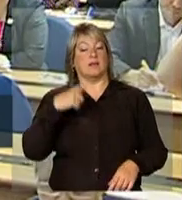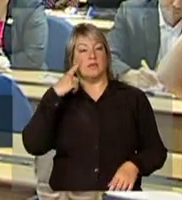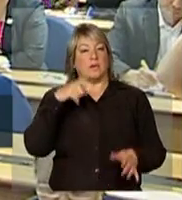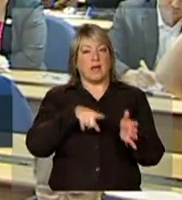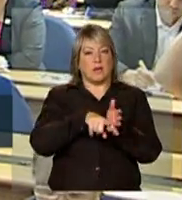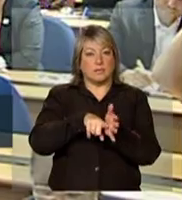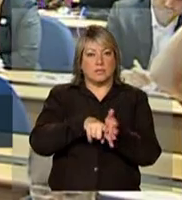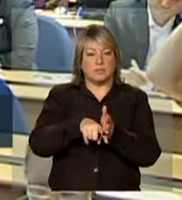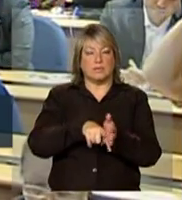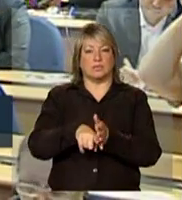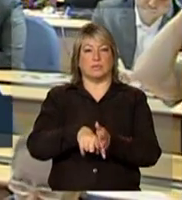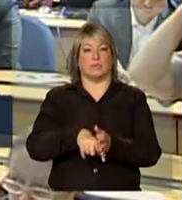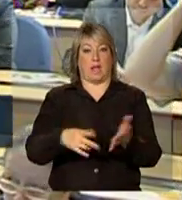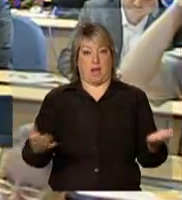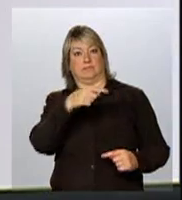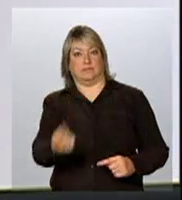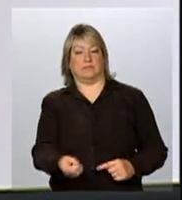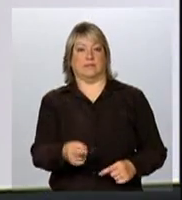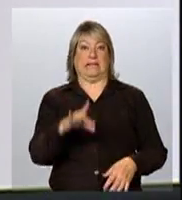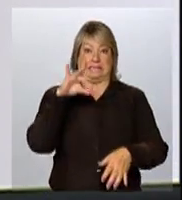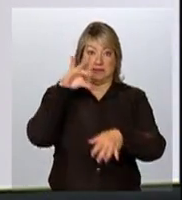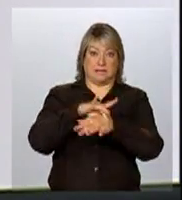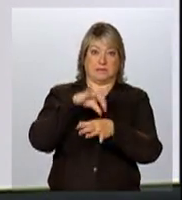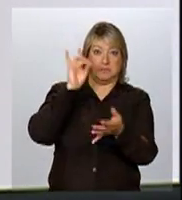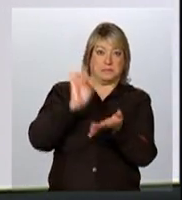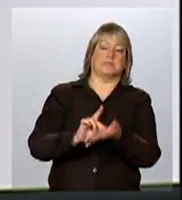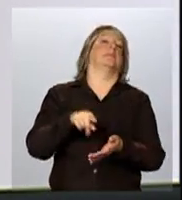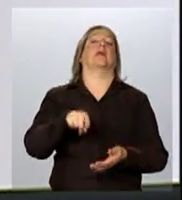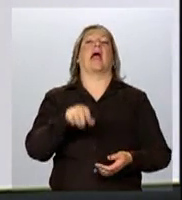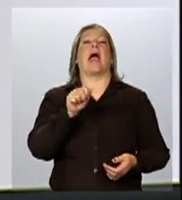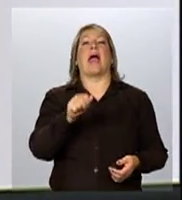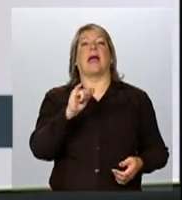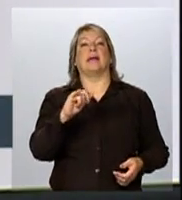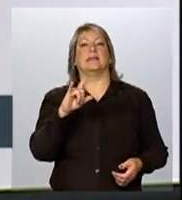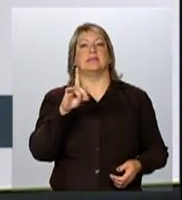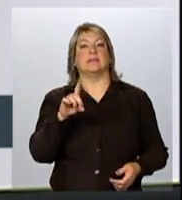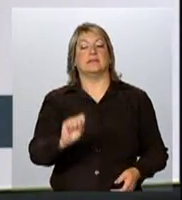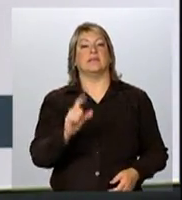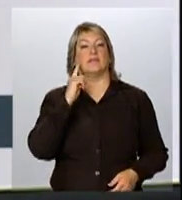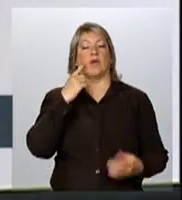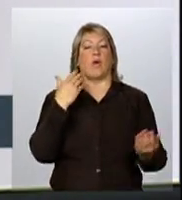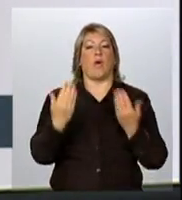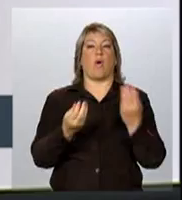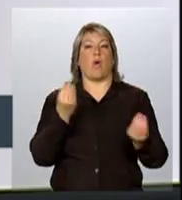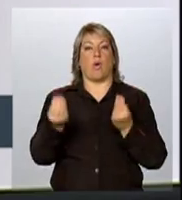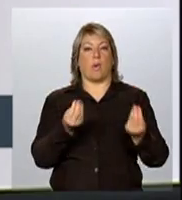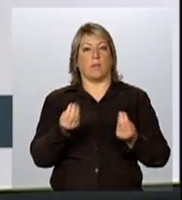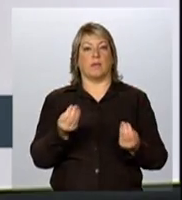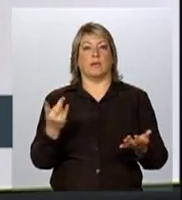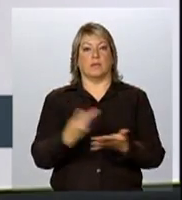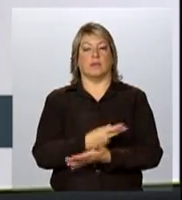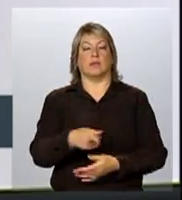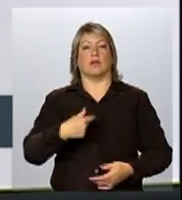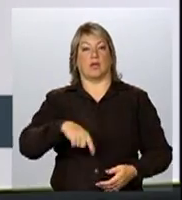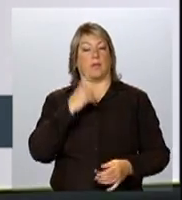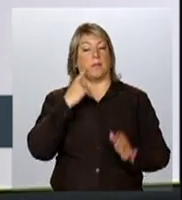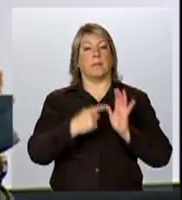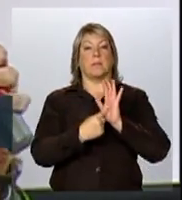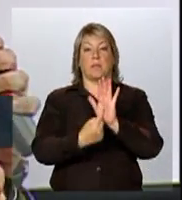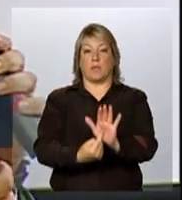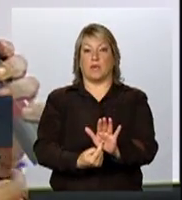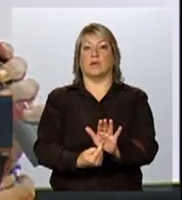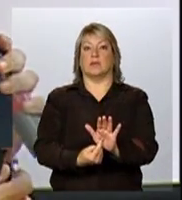seja, doença, então, realidade da infecção de 10 anos atrás, nós vamos trazer alguns